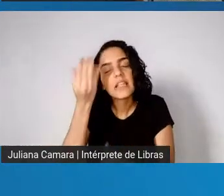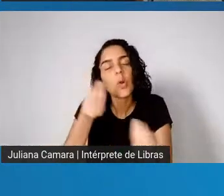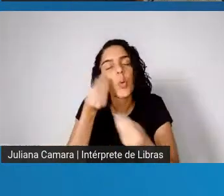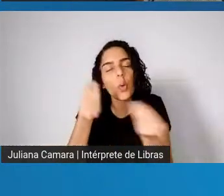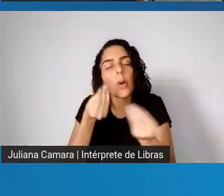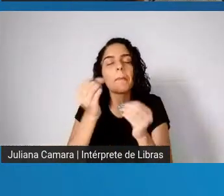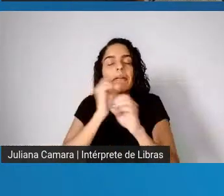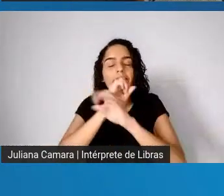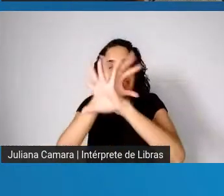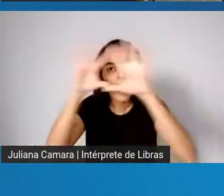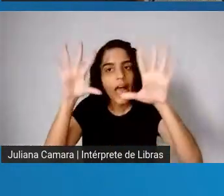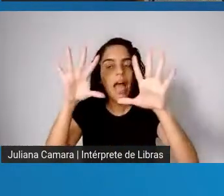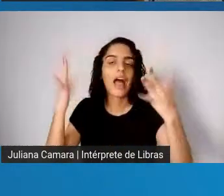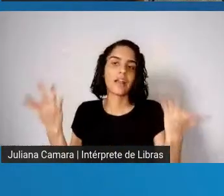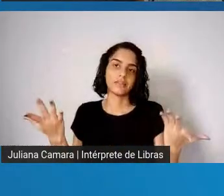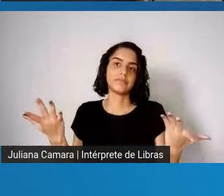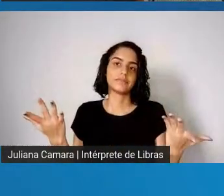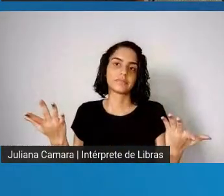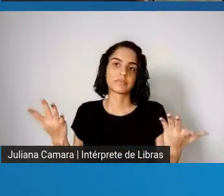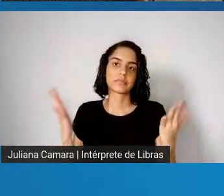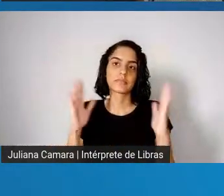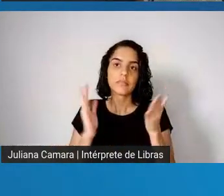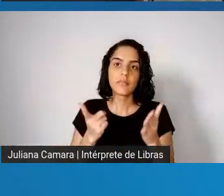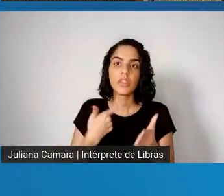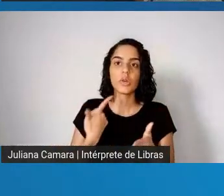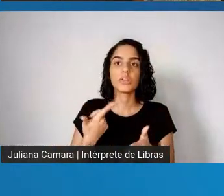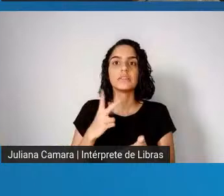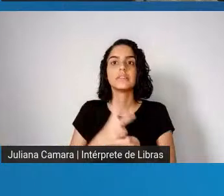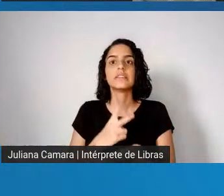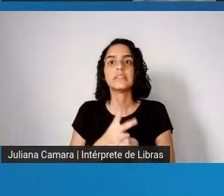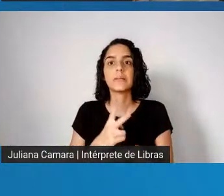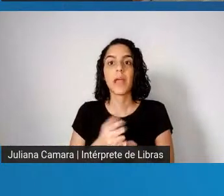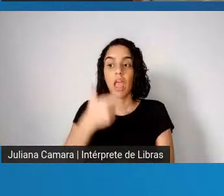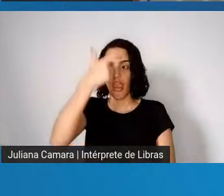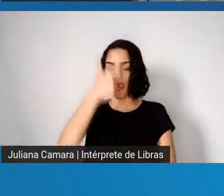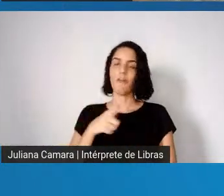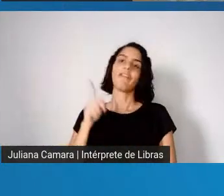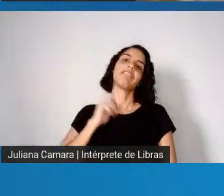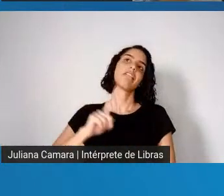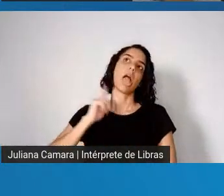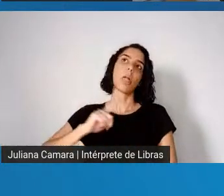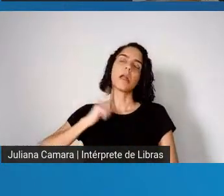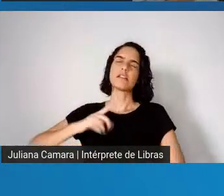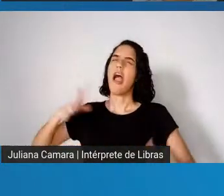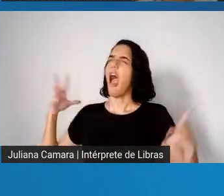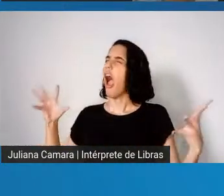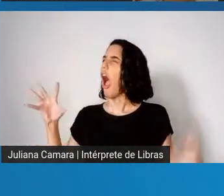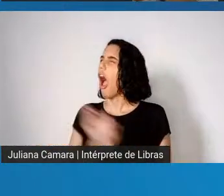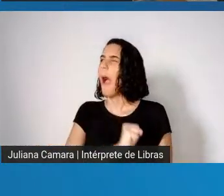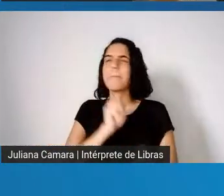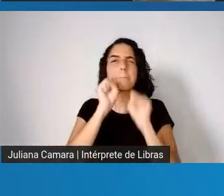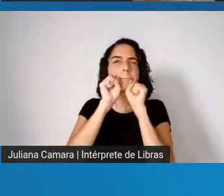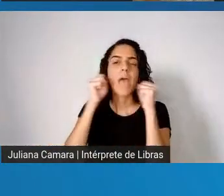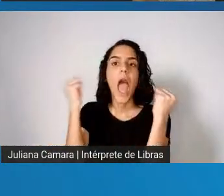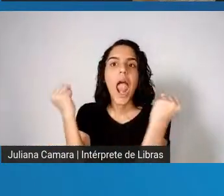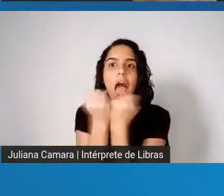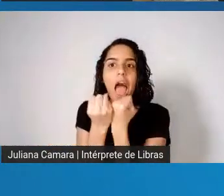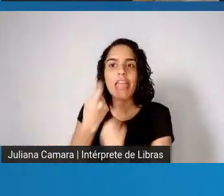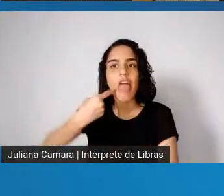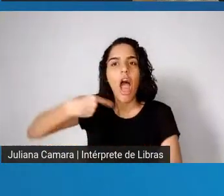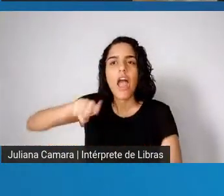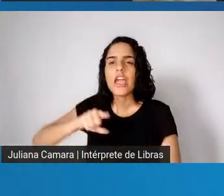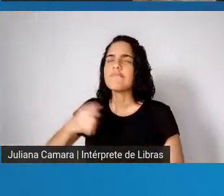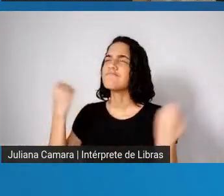Agora mesmo, estou sendo procurado direto pela mídia, eu como flamenguista doente, que ir ao Maracanã, que querem saber a minha opinião